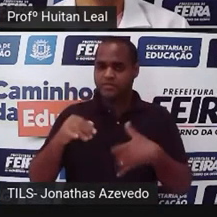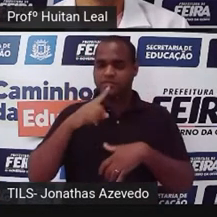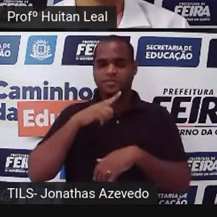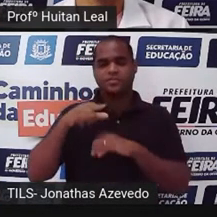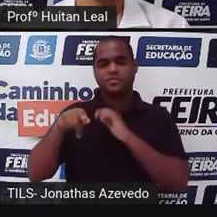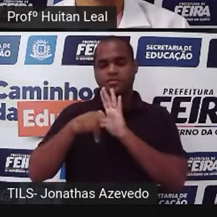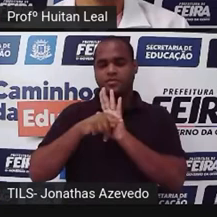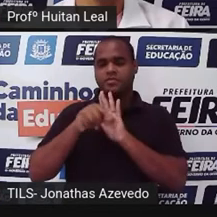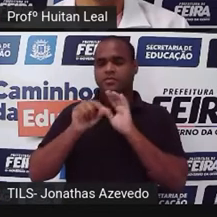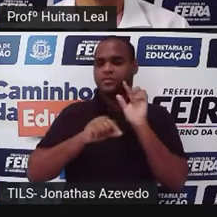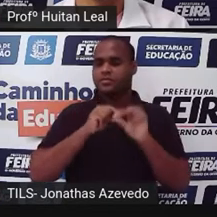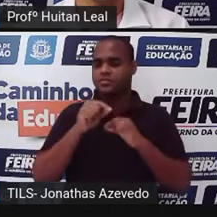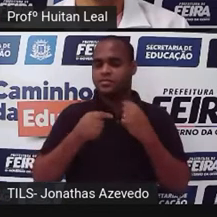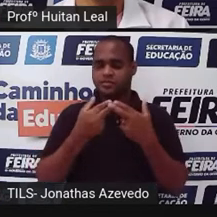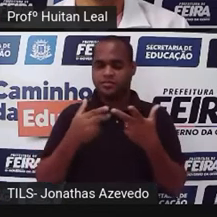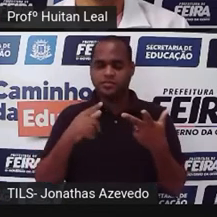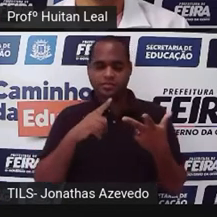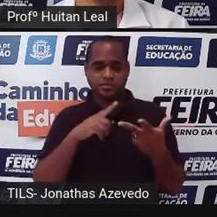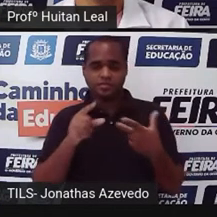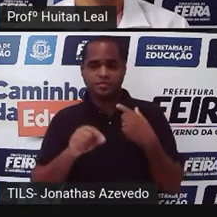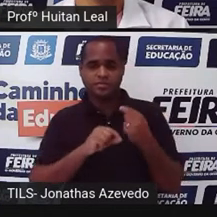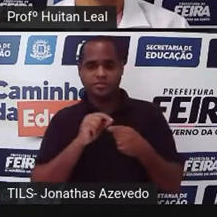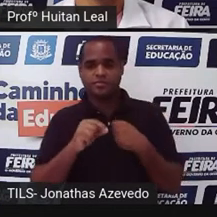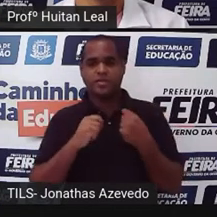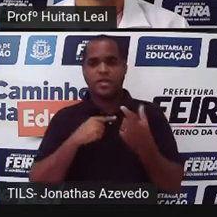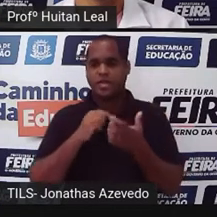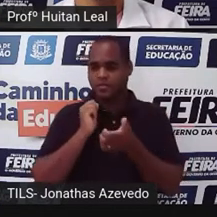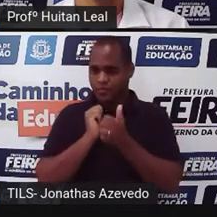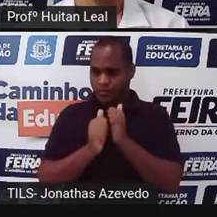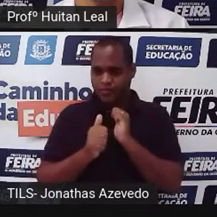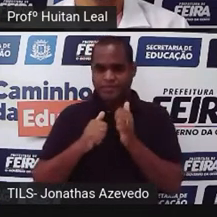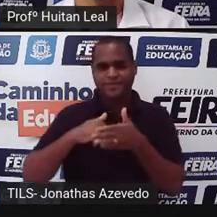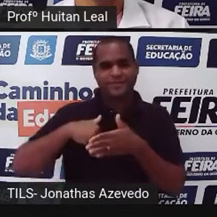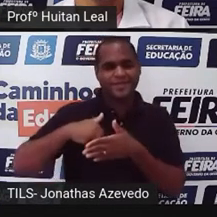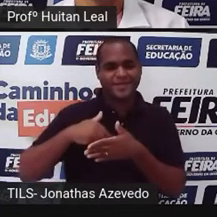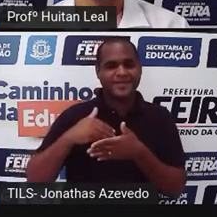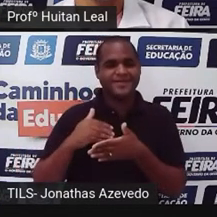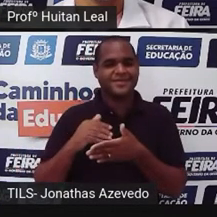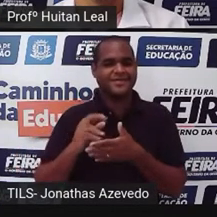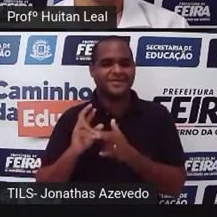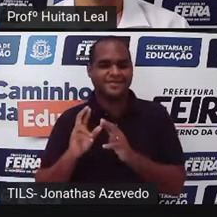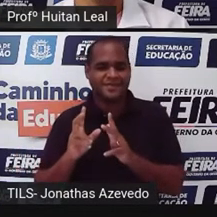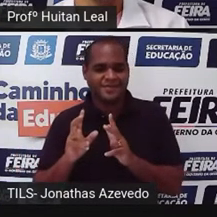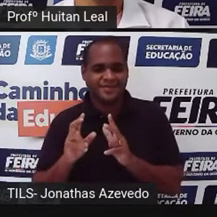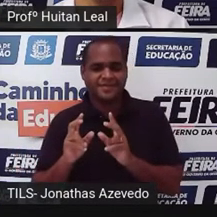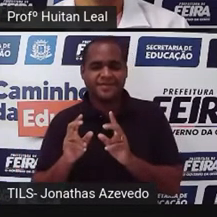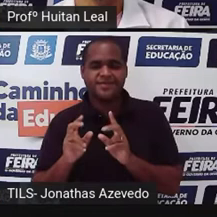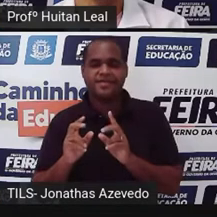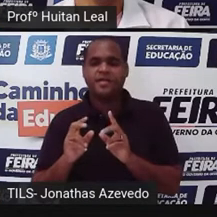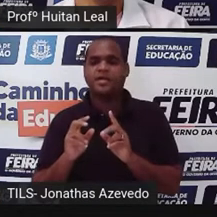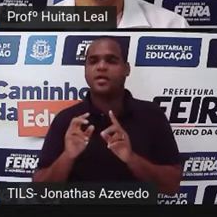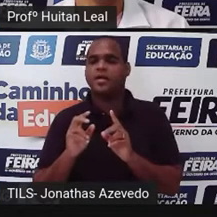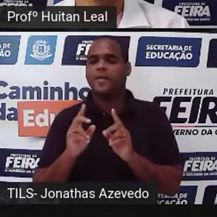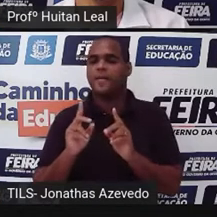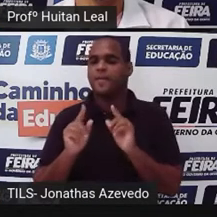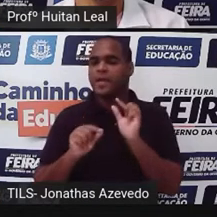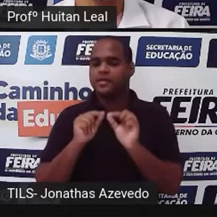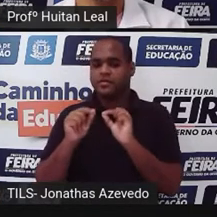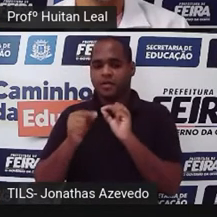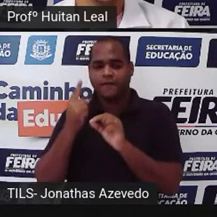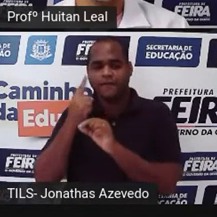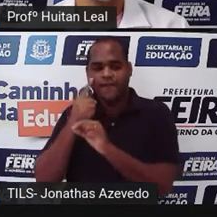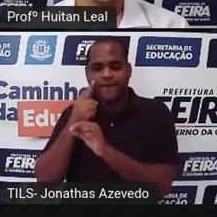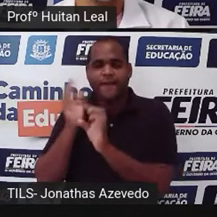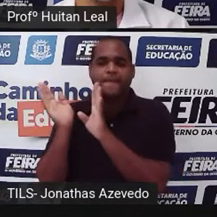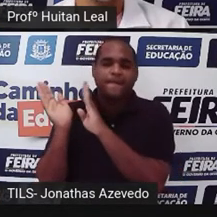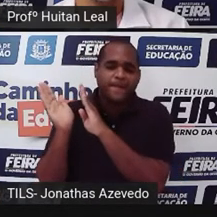jogo, como um narrador-observador. Mas imagine que você primeiro assistiu o